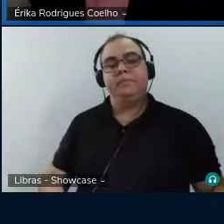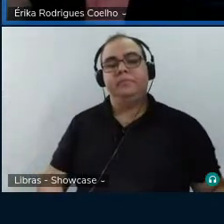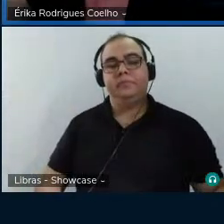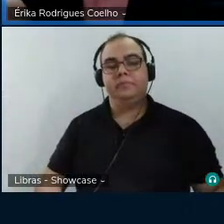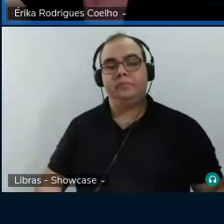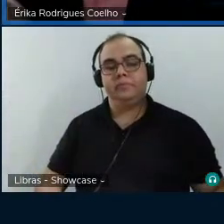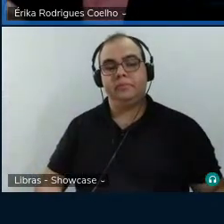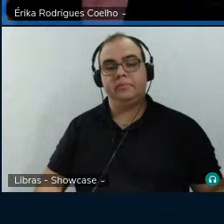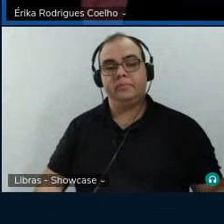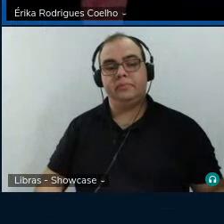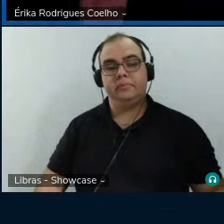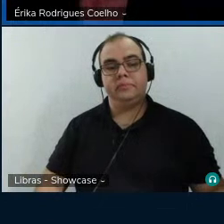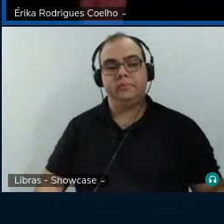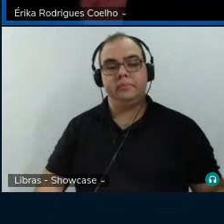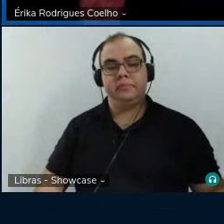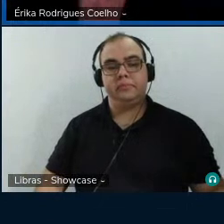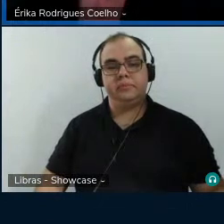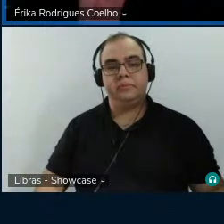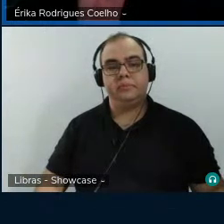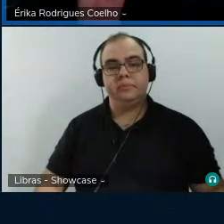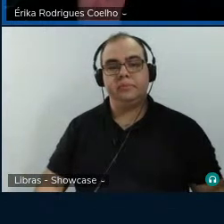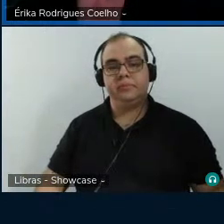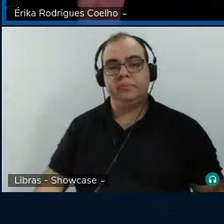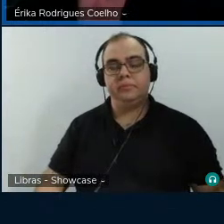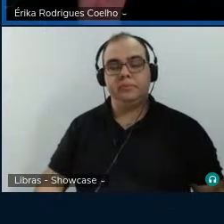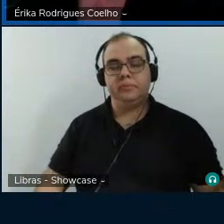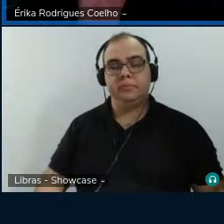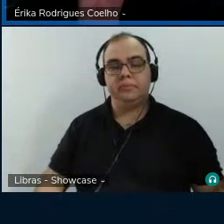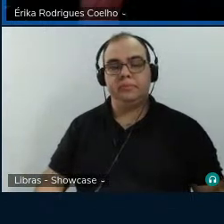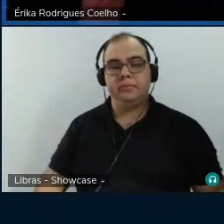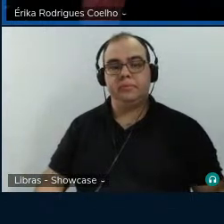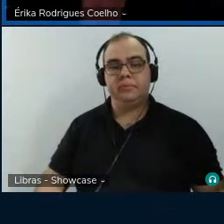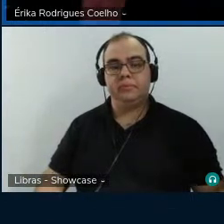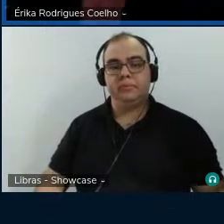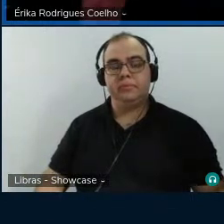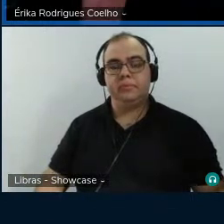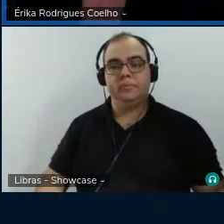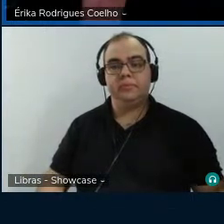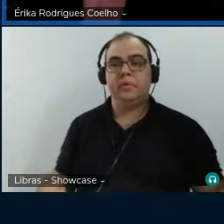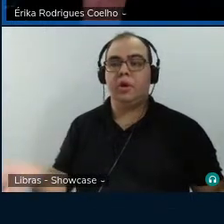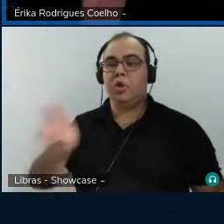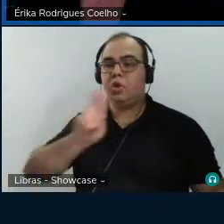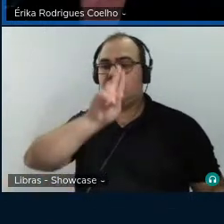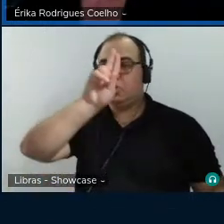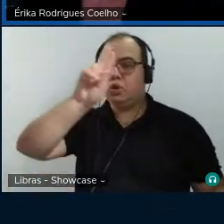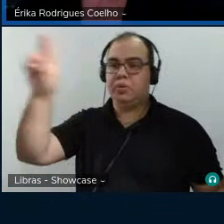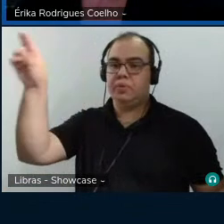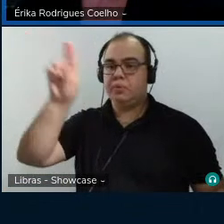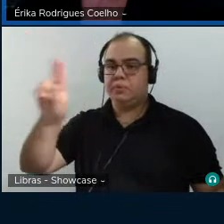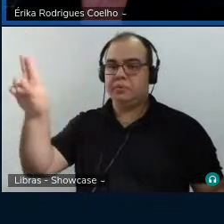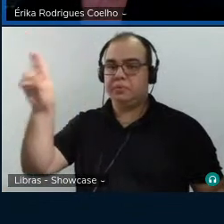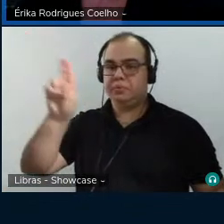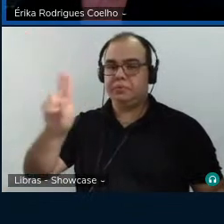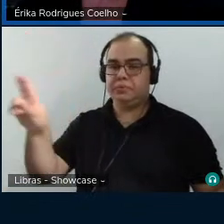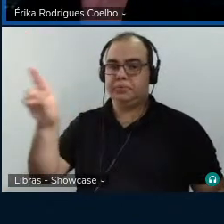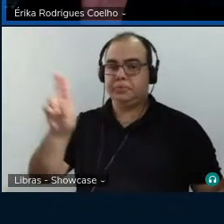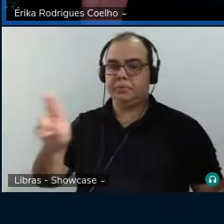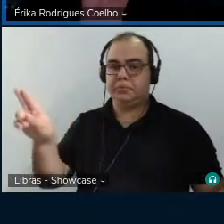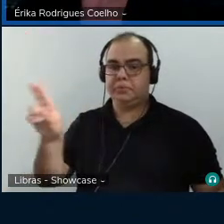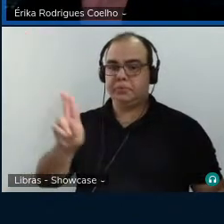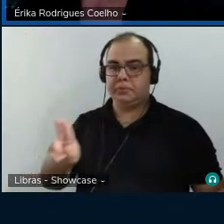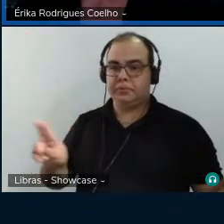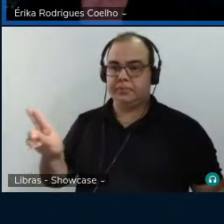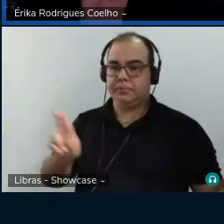Nilma Lino Gomes, Laruscaim, Matos, Quirano, Hakotoma Monge e Romão